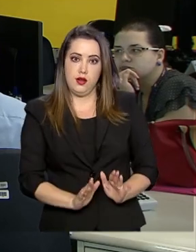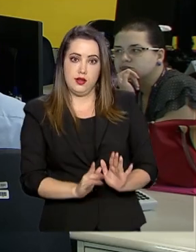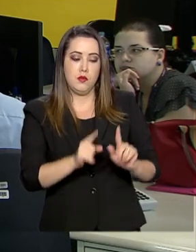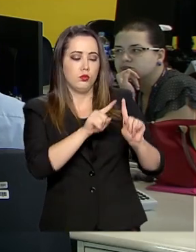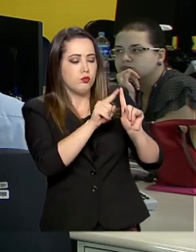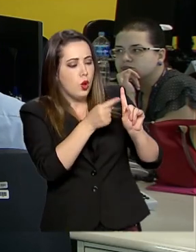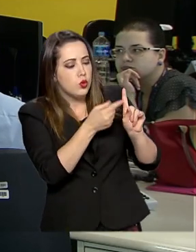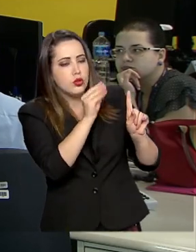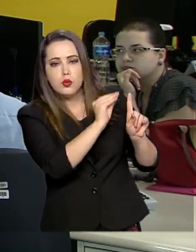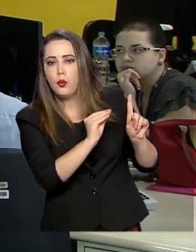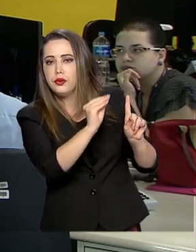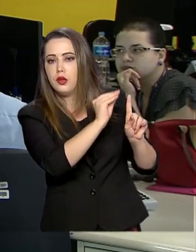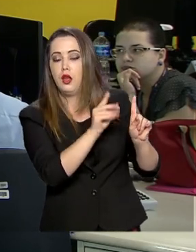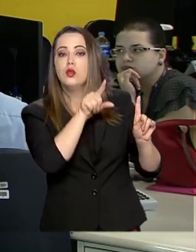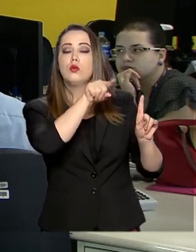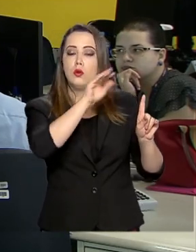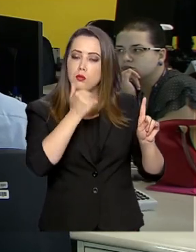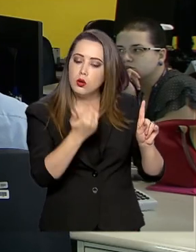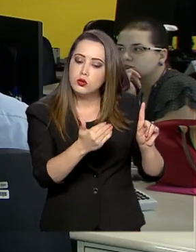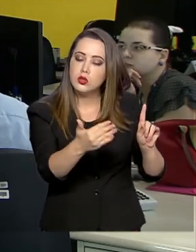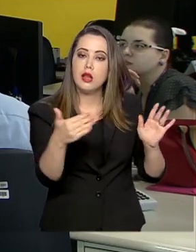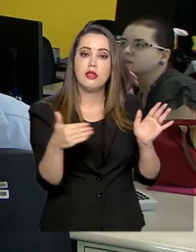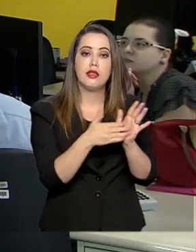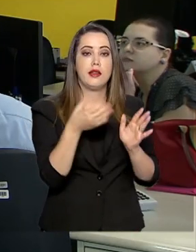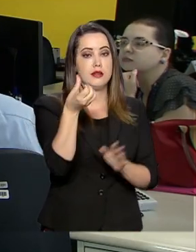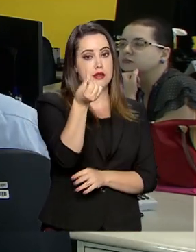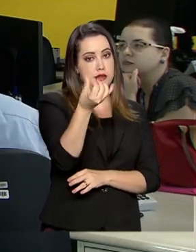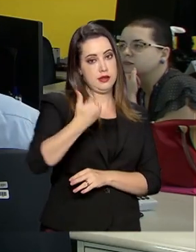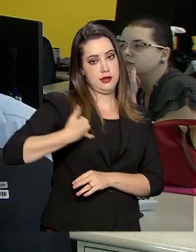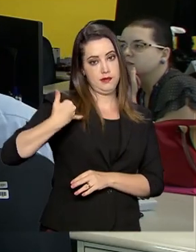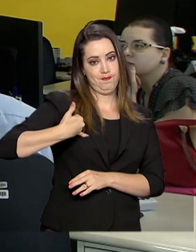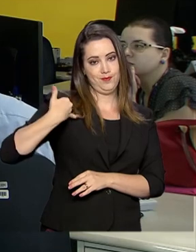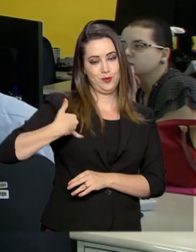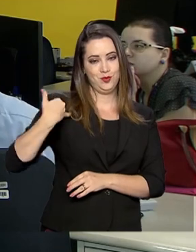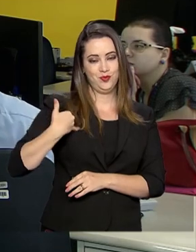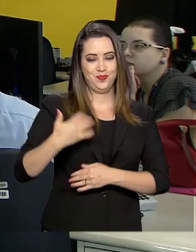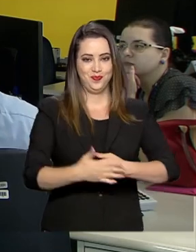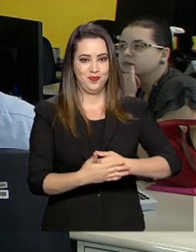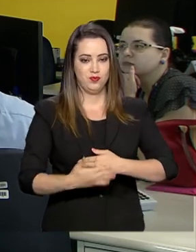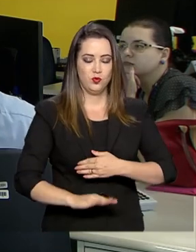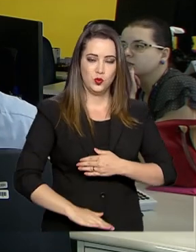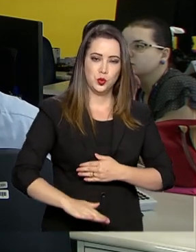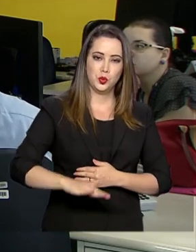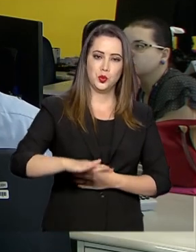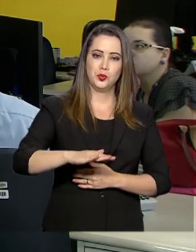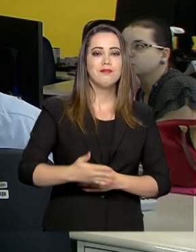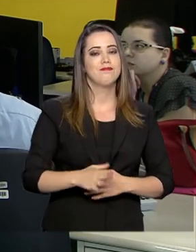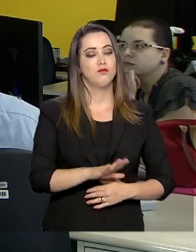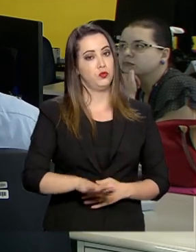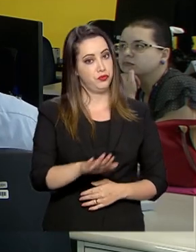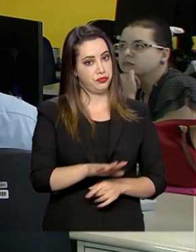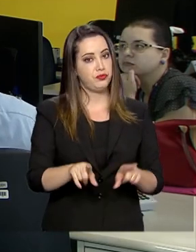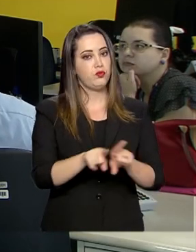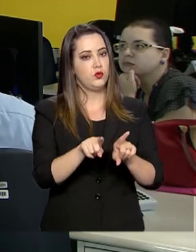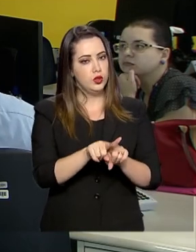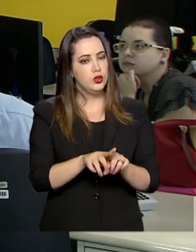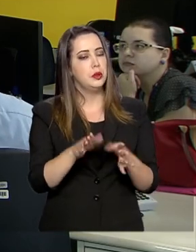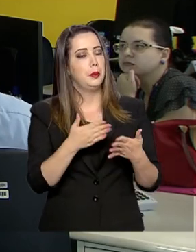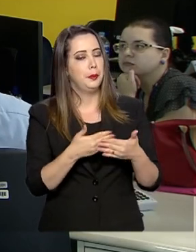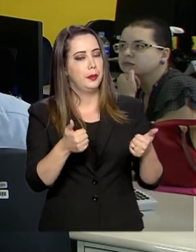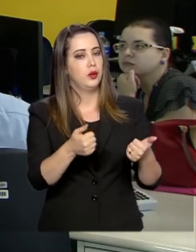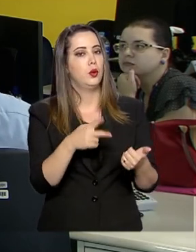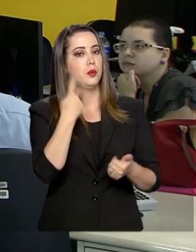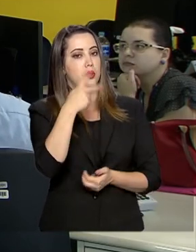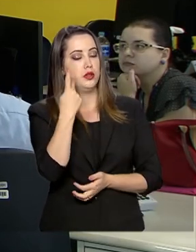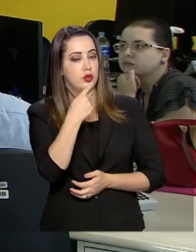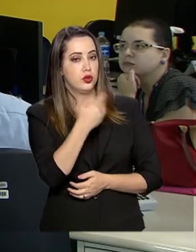com atenção à gestante e pode se estender até os seis anos de vida dos pequenos. O programa também facilita o acesso às políticas públicas.